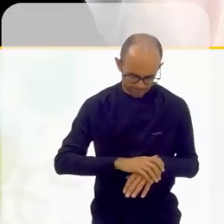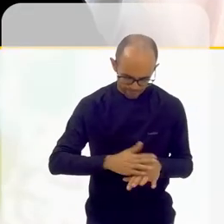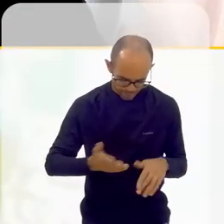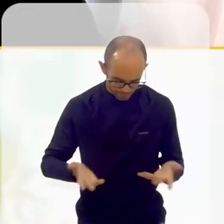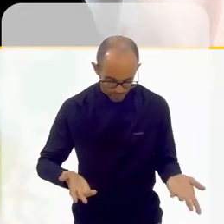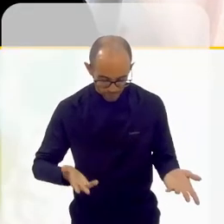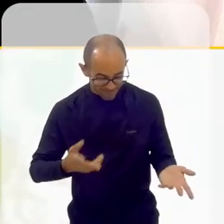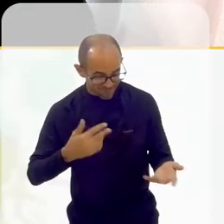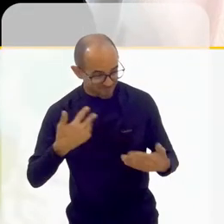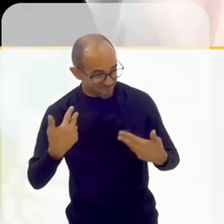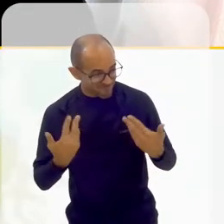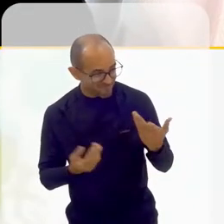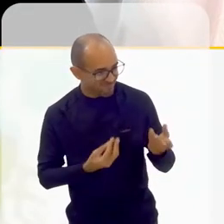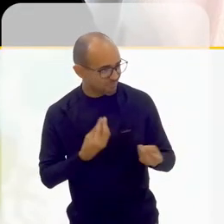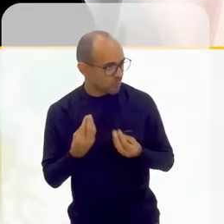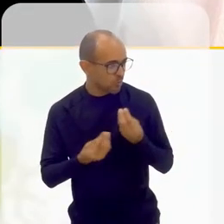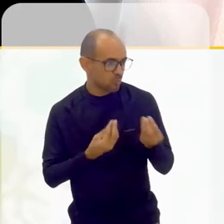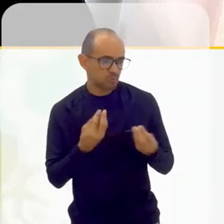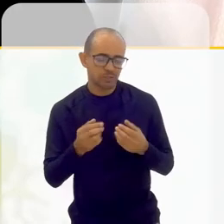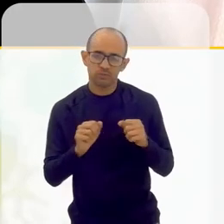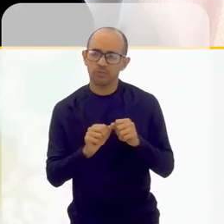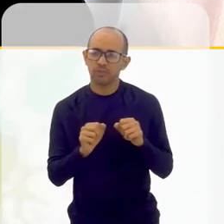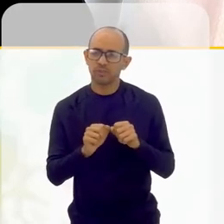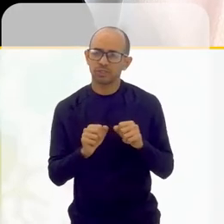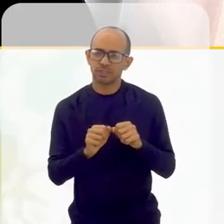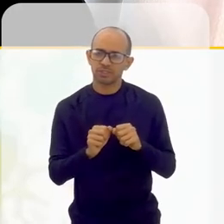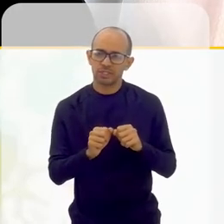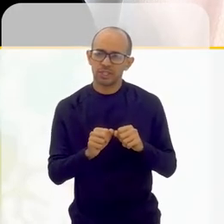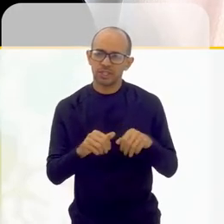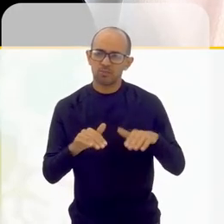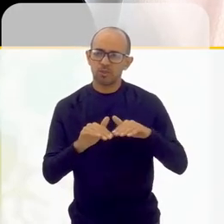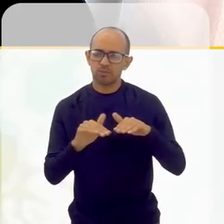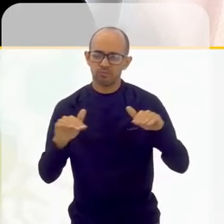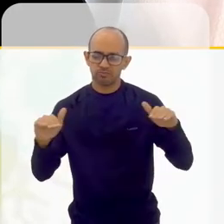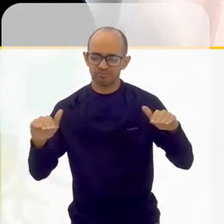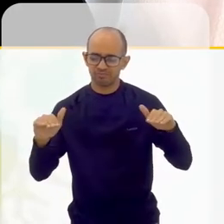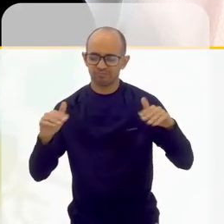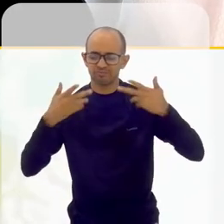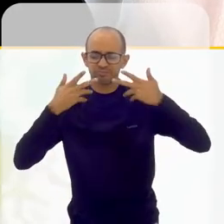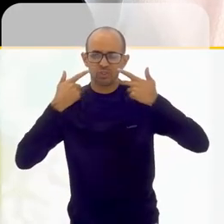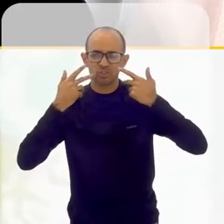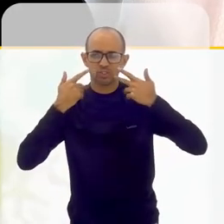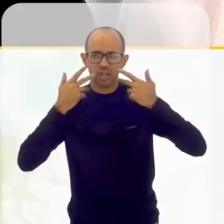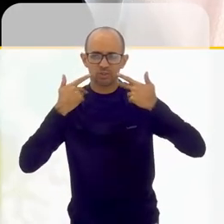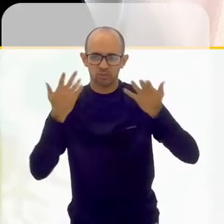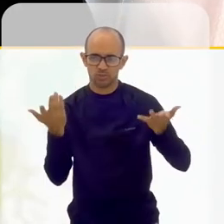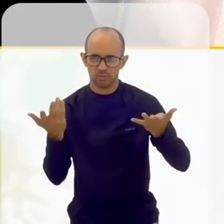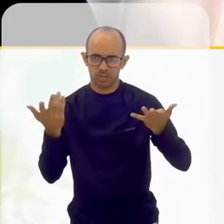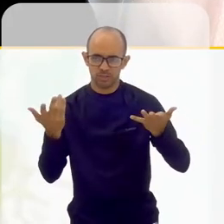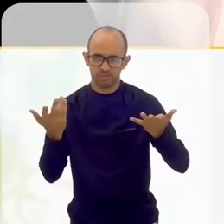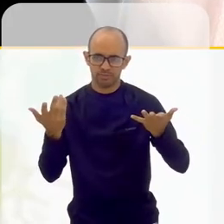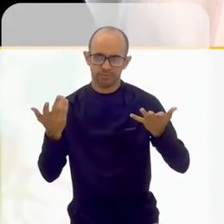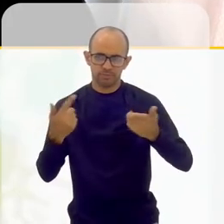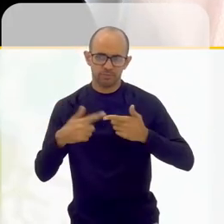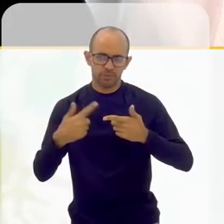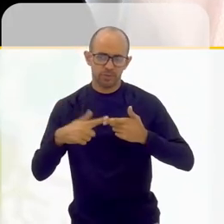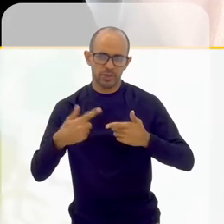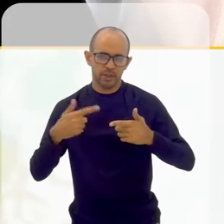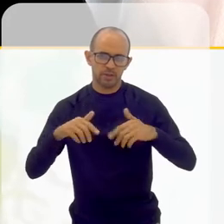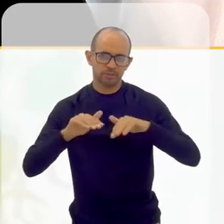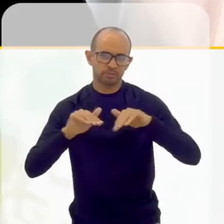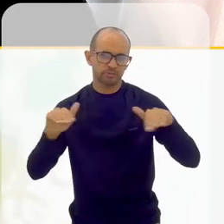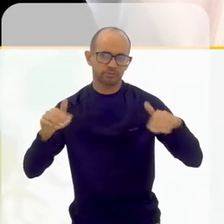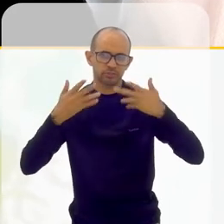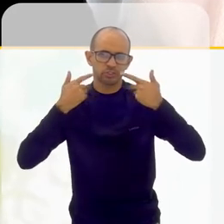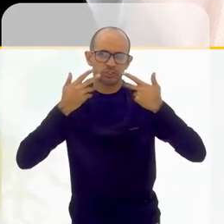E eu falei assim, caramba, o que a gente vai fazer com o fulano no palco? Entendeu? Porque sempre tiver essa coisa, né?